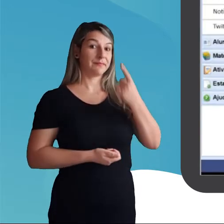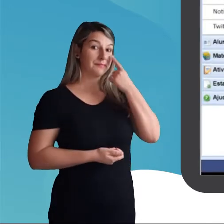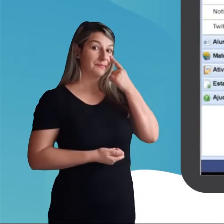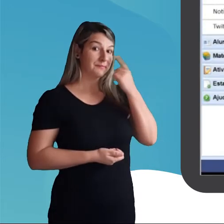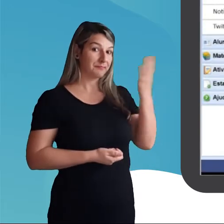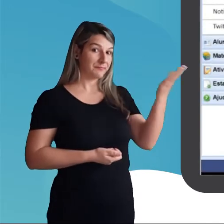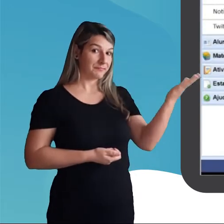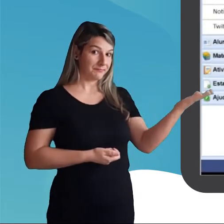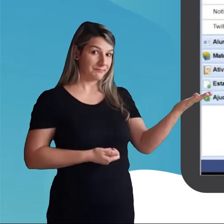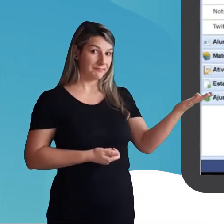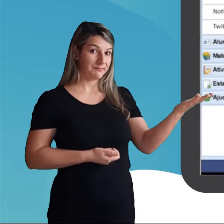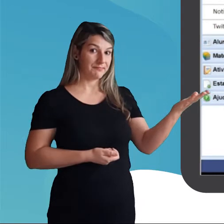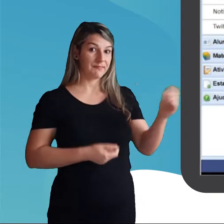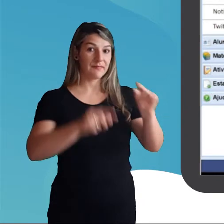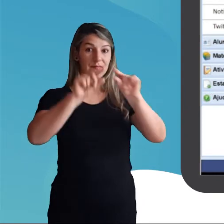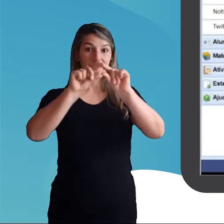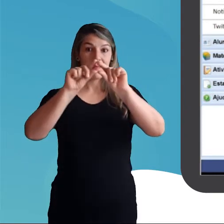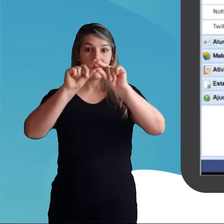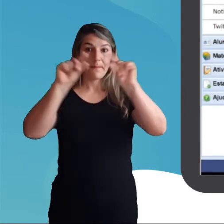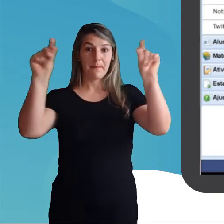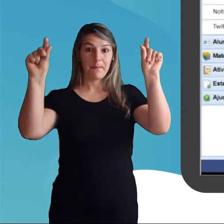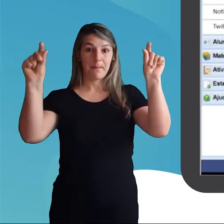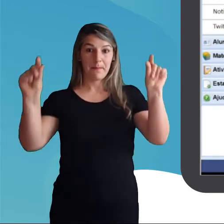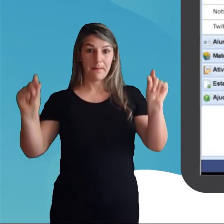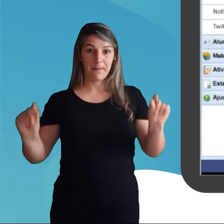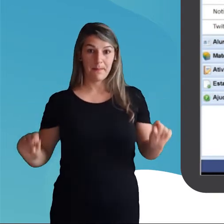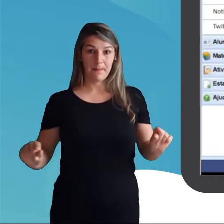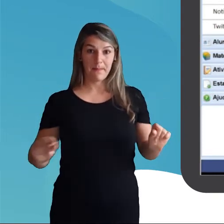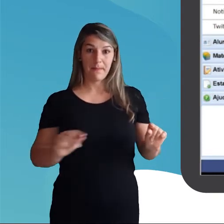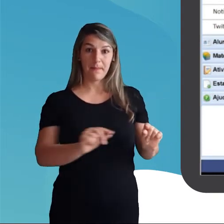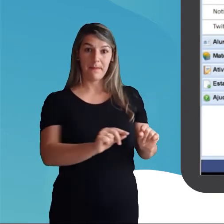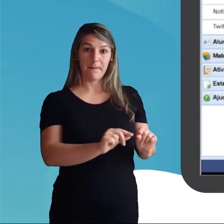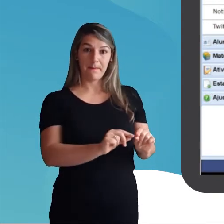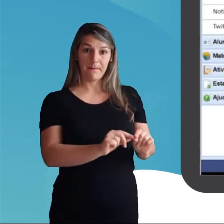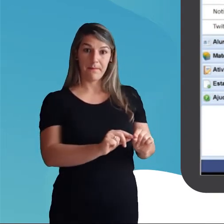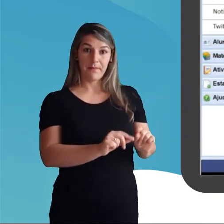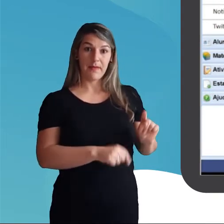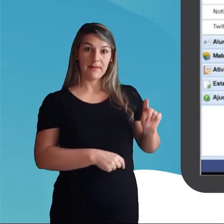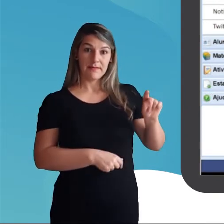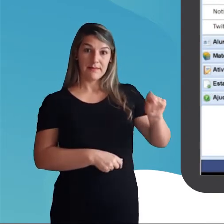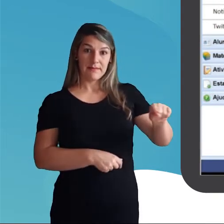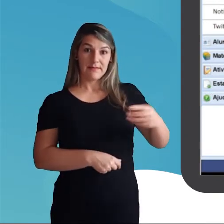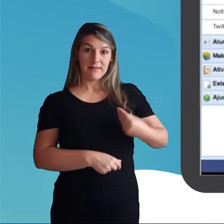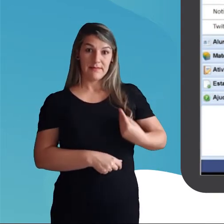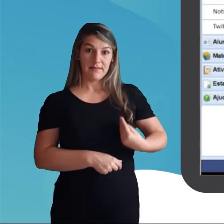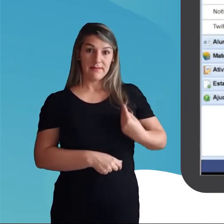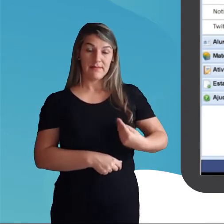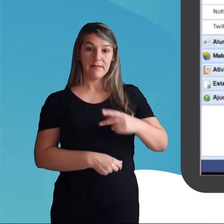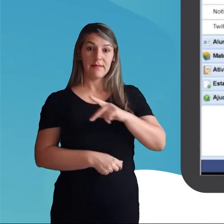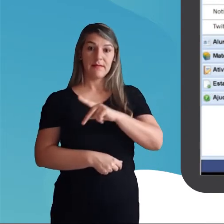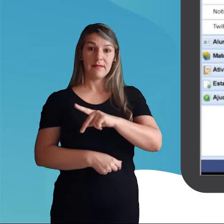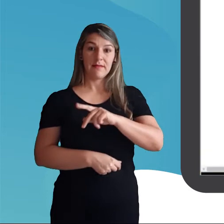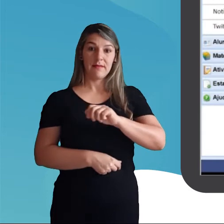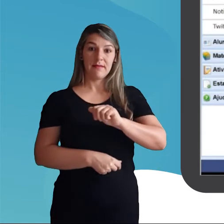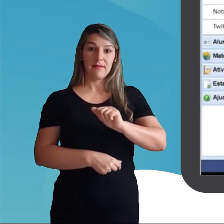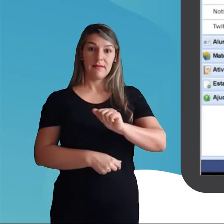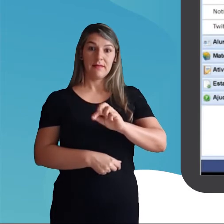Após selecionar a disciplina, você deverá ir em Participante no menu da turma.